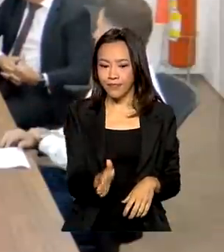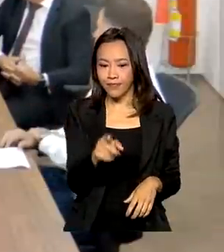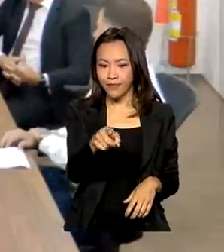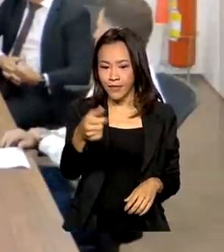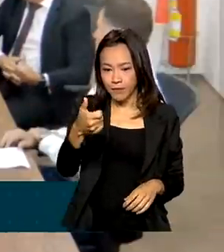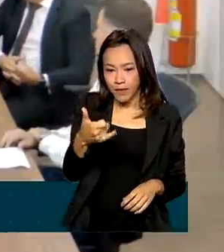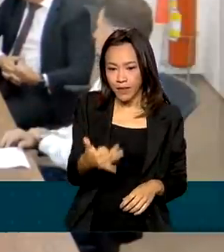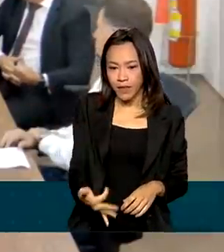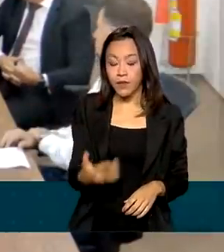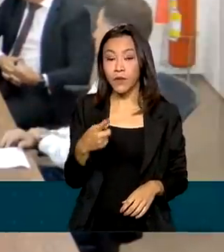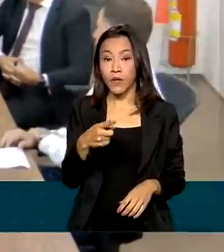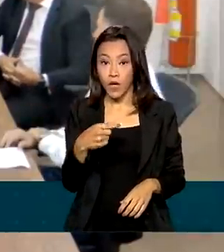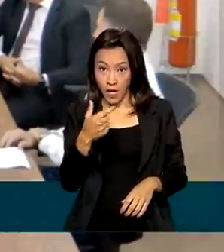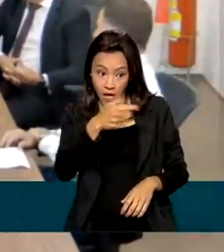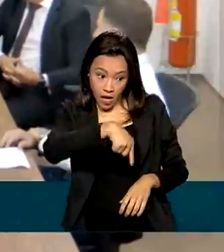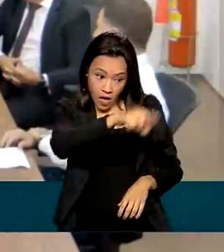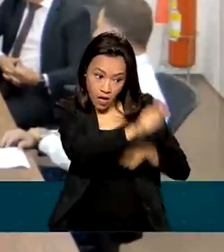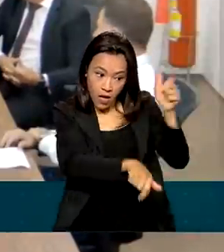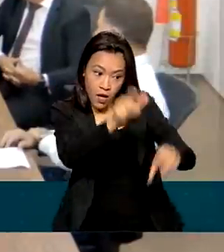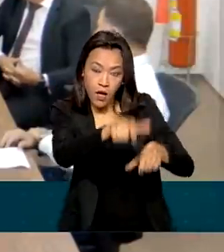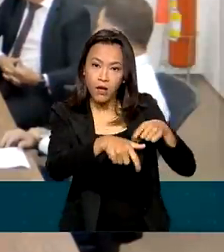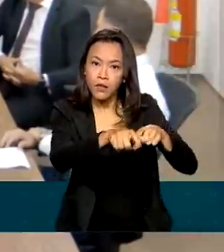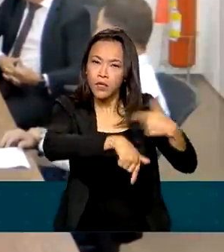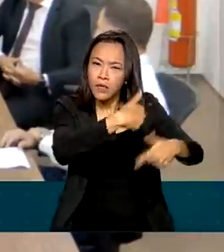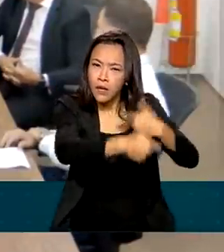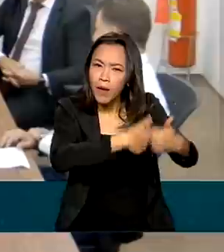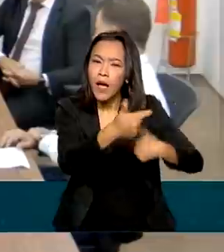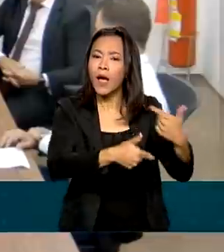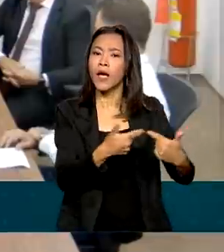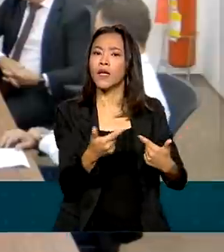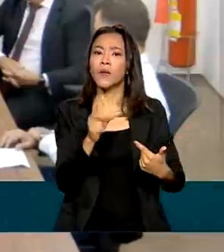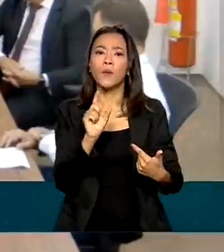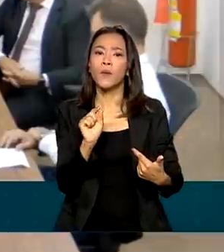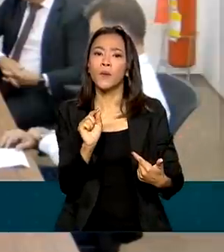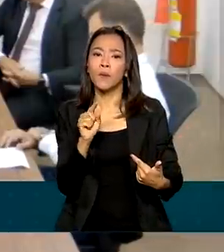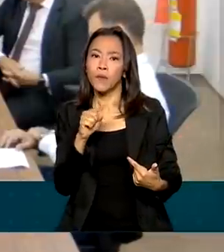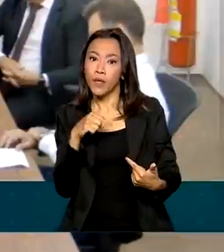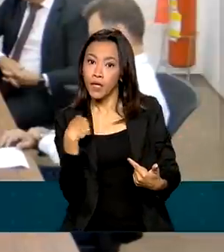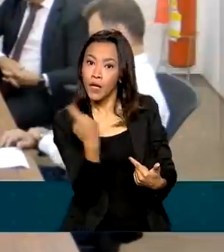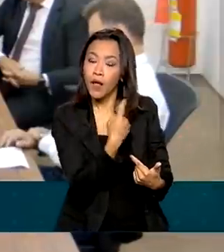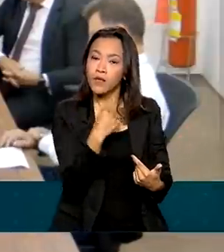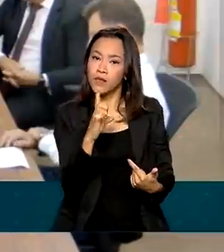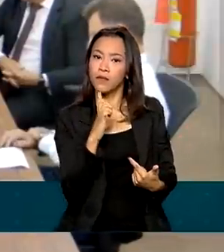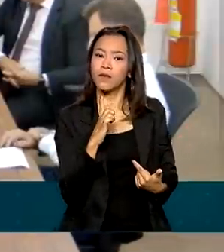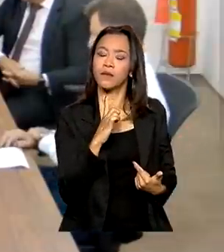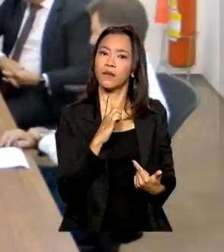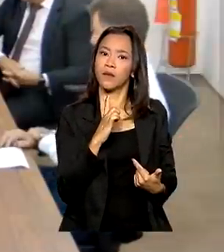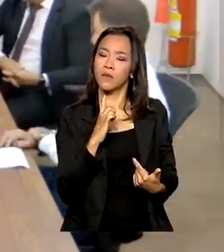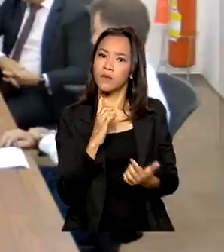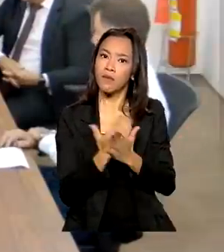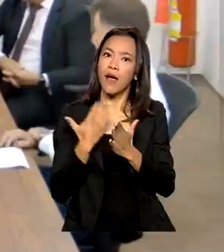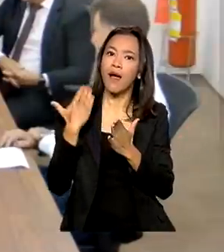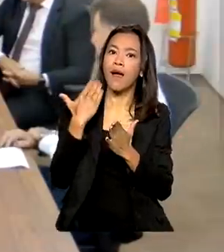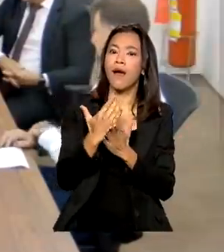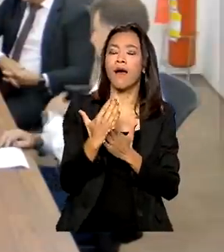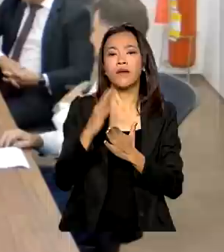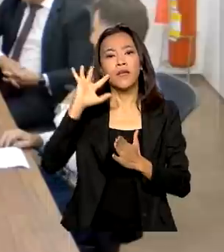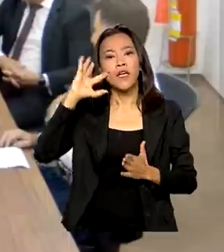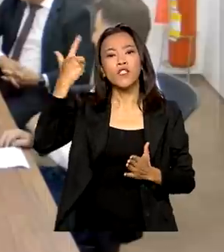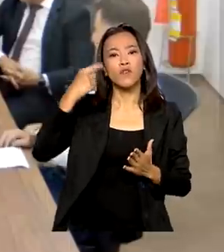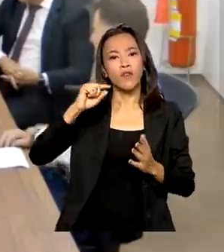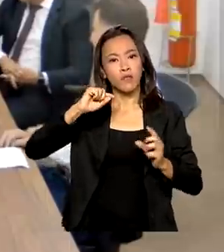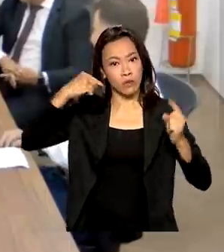incluir nosso produtor rural na efervescência dos ambientes para que tenhamos mais e mais soluções para os